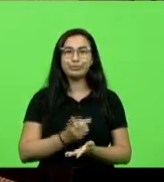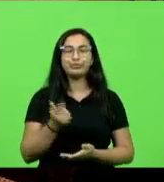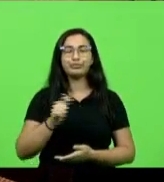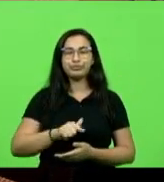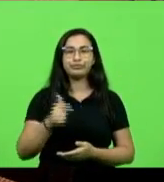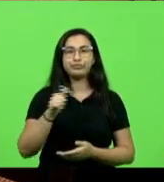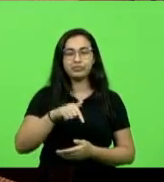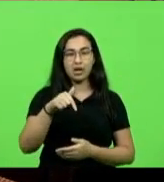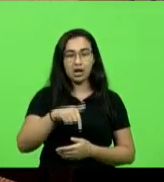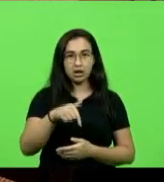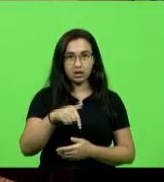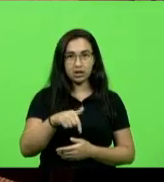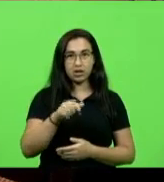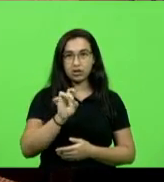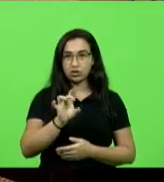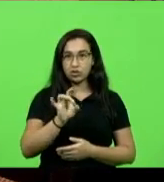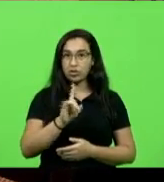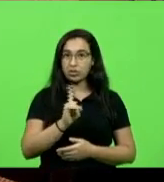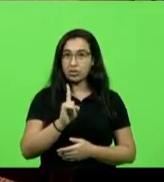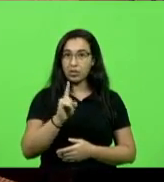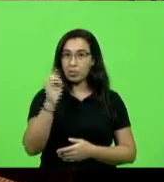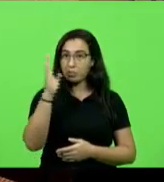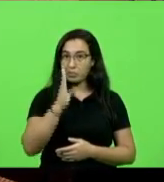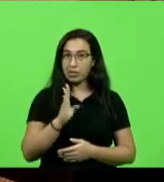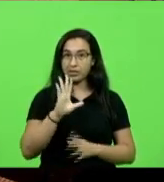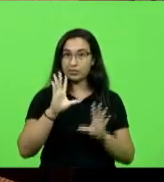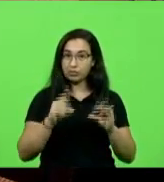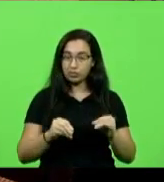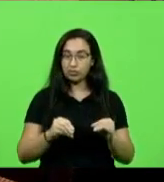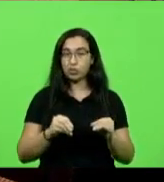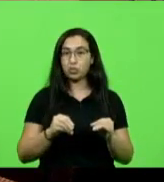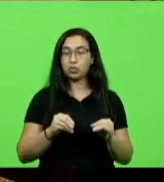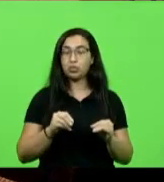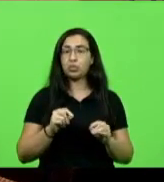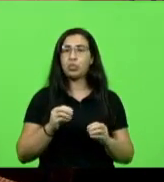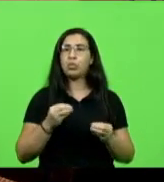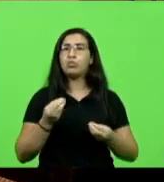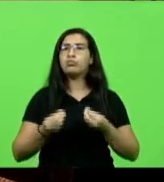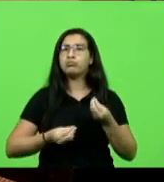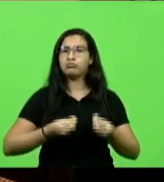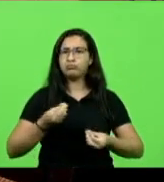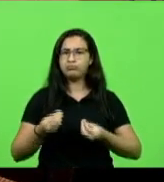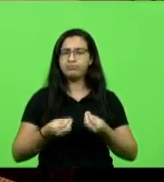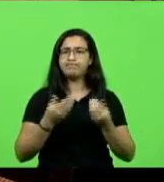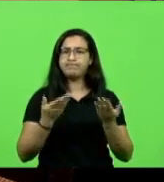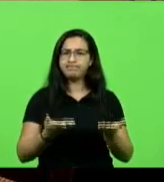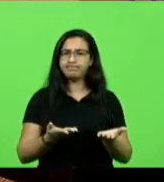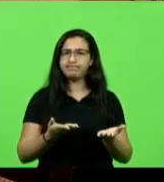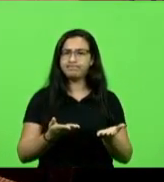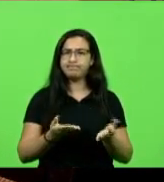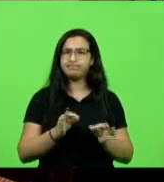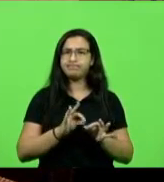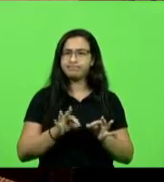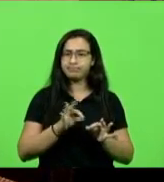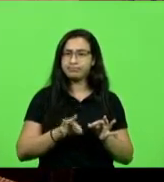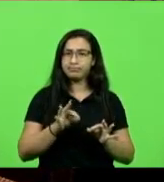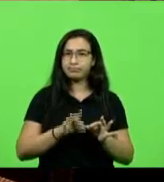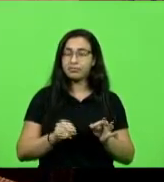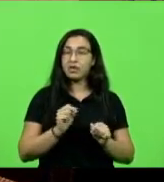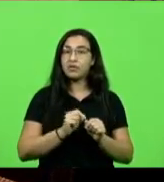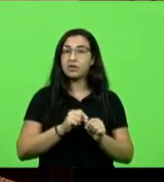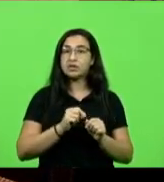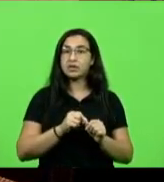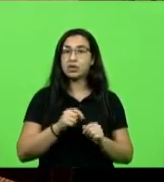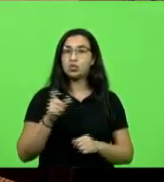nosso Estado, mas Brasil afora. E o que estão fazendo essas entidades financeiras? Estão fazendo um crédito